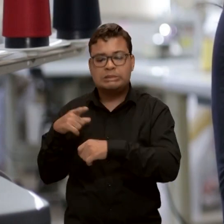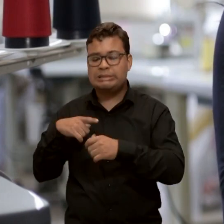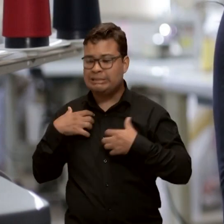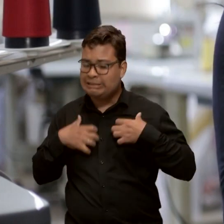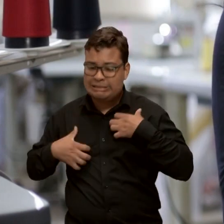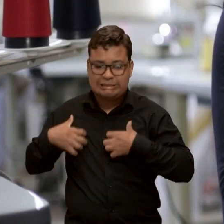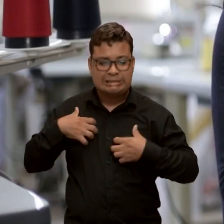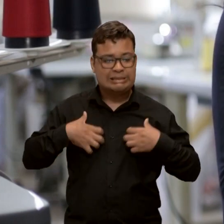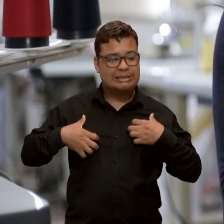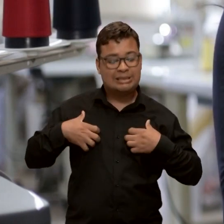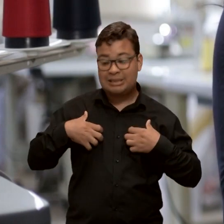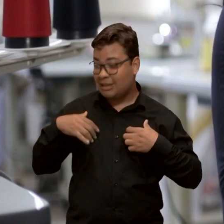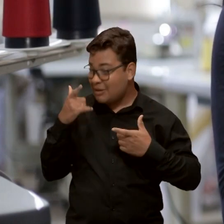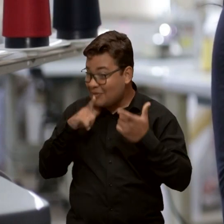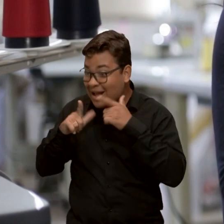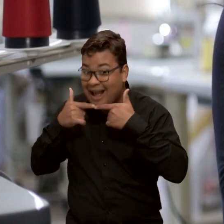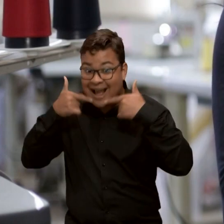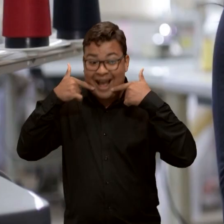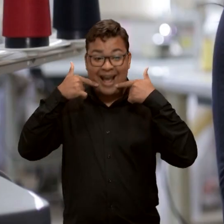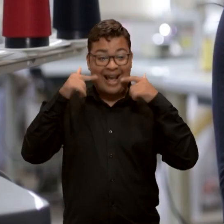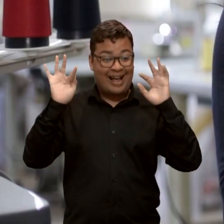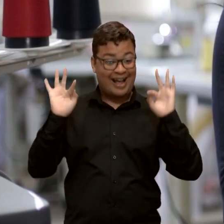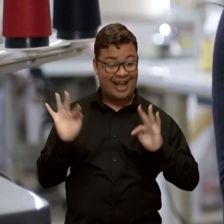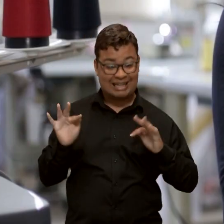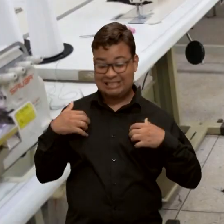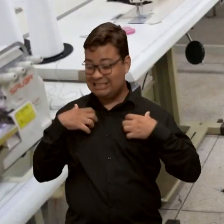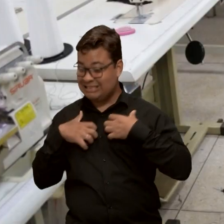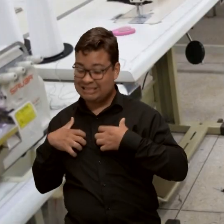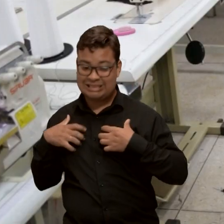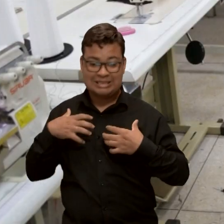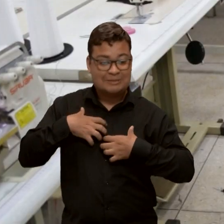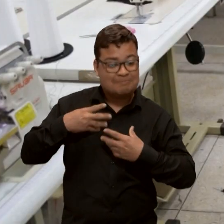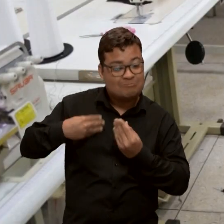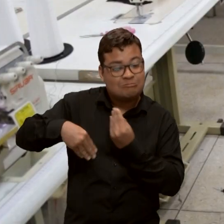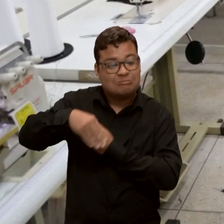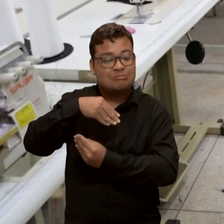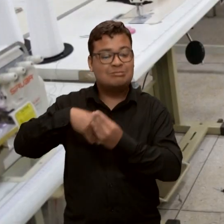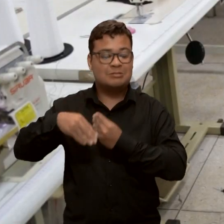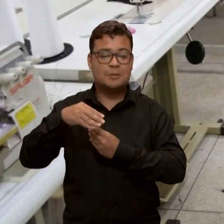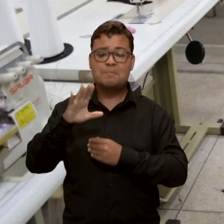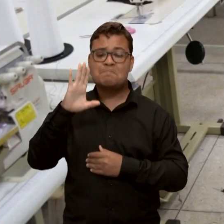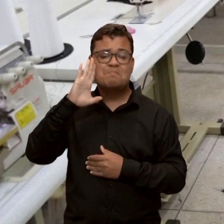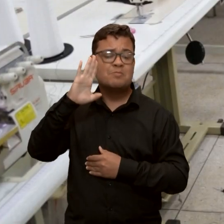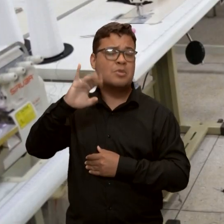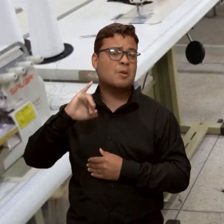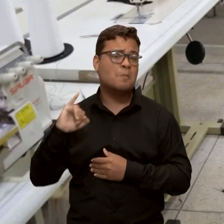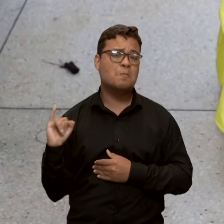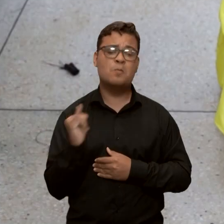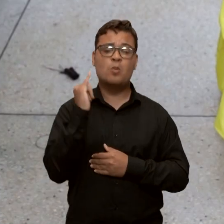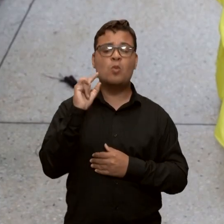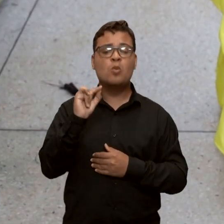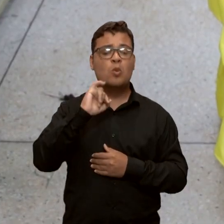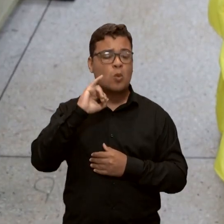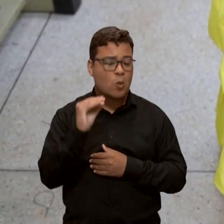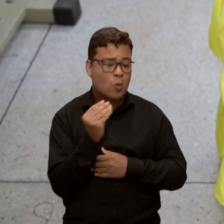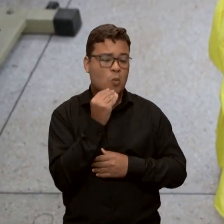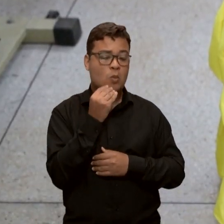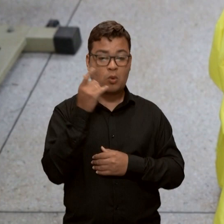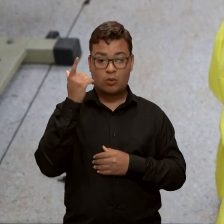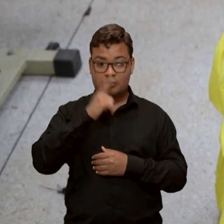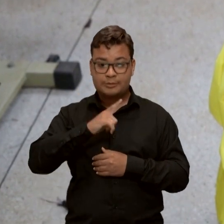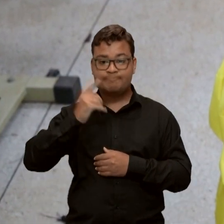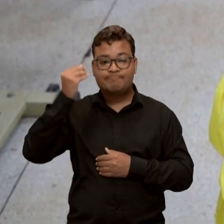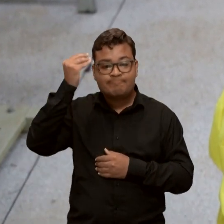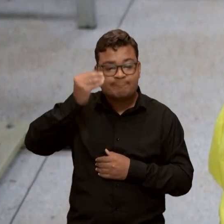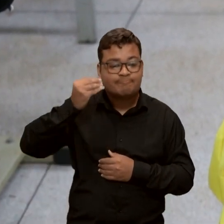o sorriso, quando algo dá certo. Então, eu acho que a coisa mais importante é ter a oportunidade de ter essa experiência.